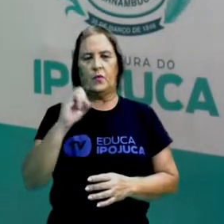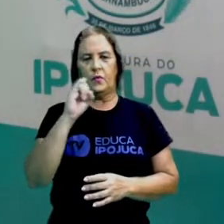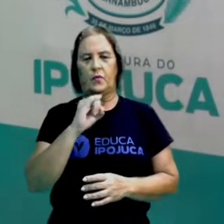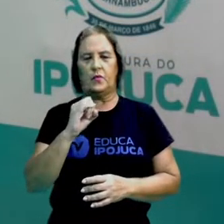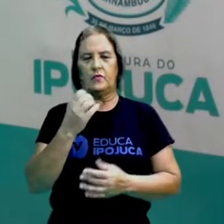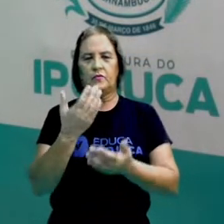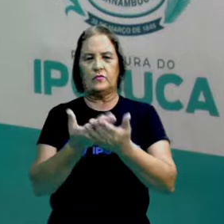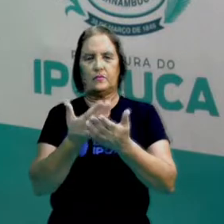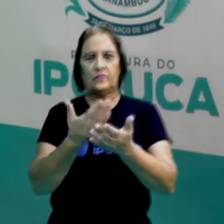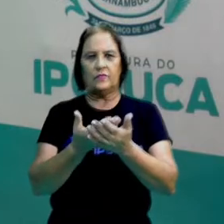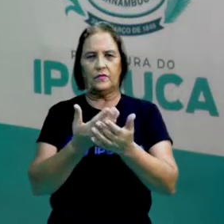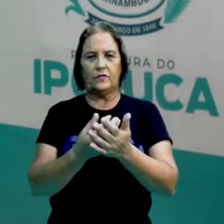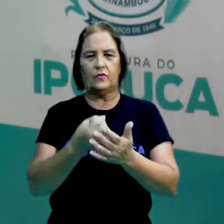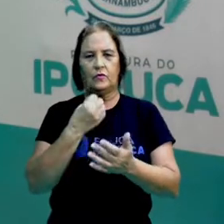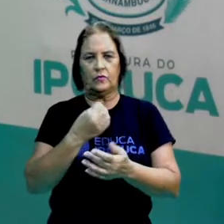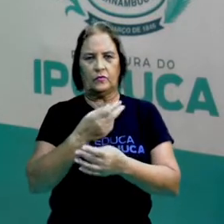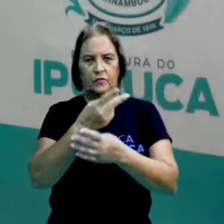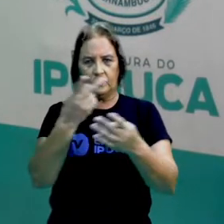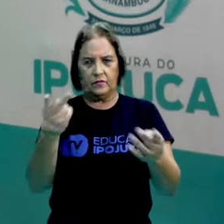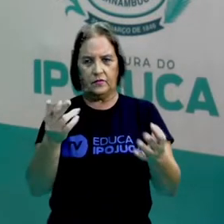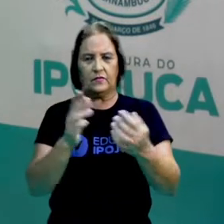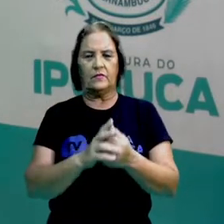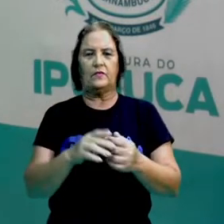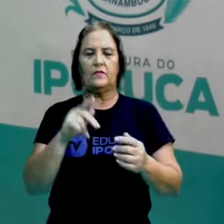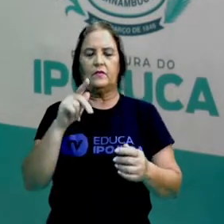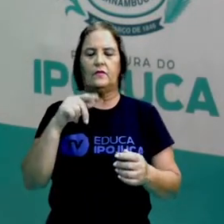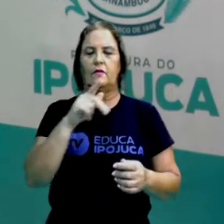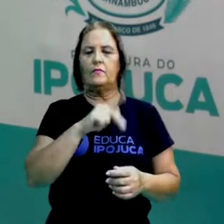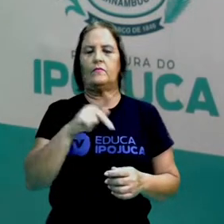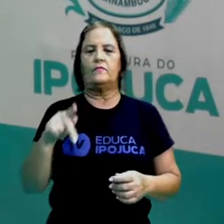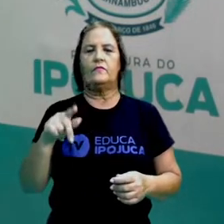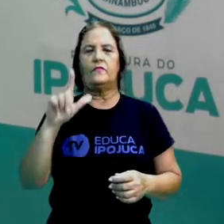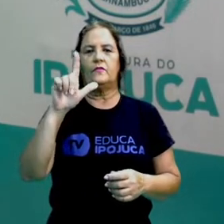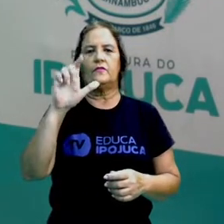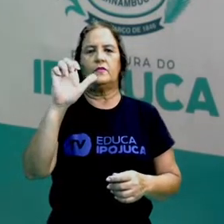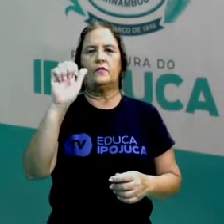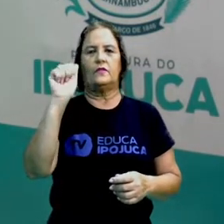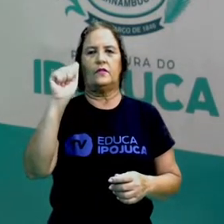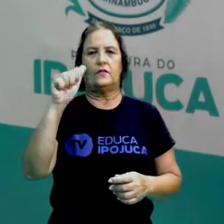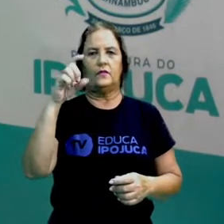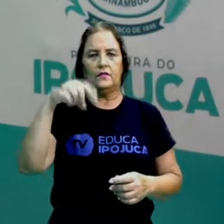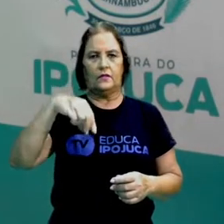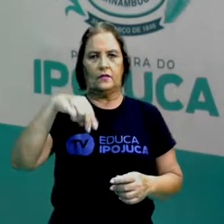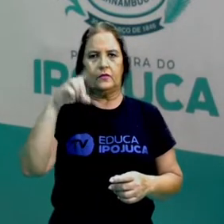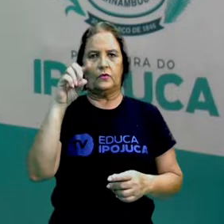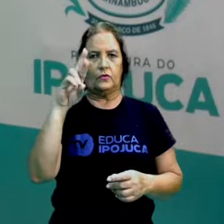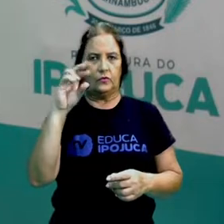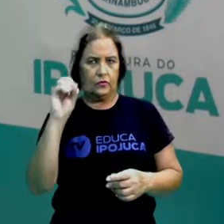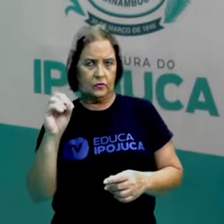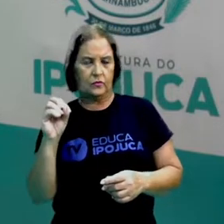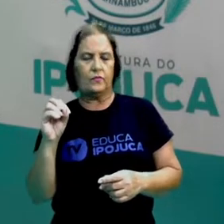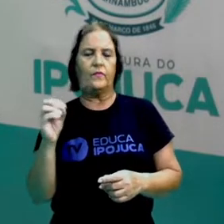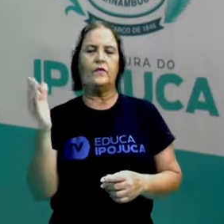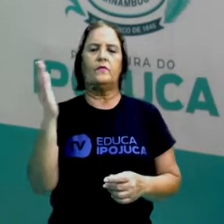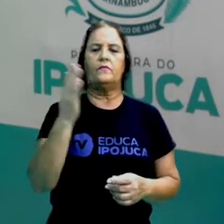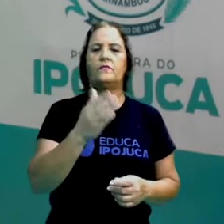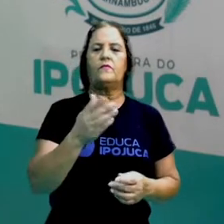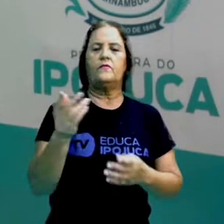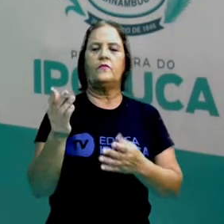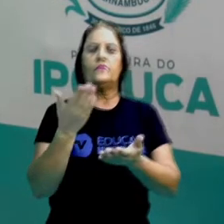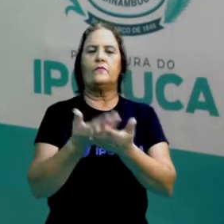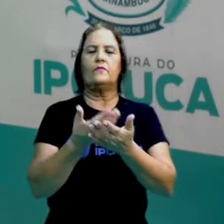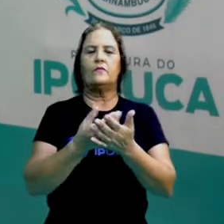Olá, estudantes! Como vocês estão? Aqui é o Teacher Leandro e sejam bem-vindos a mais uma aula de língua inglesa.